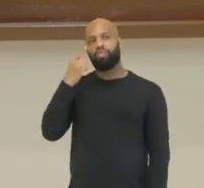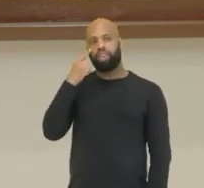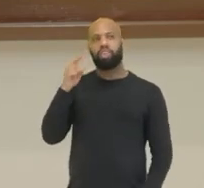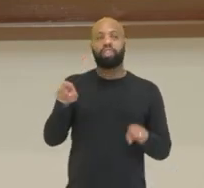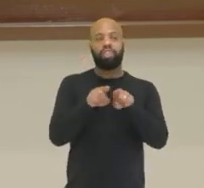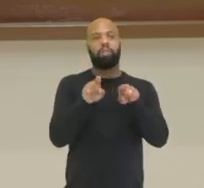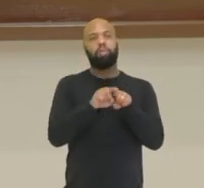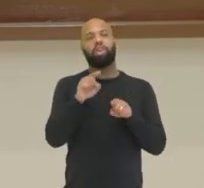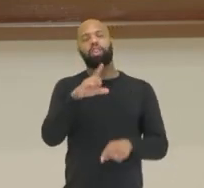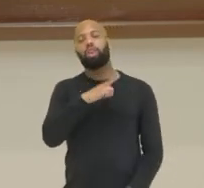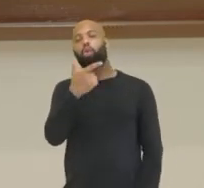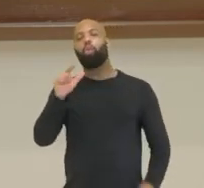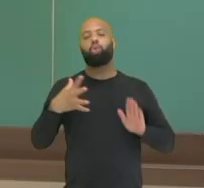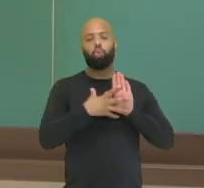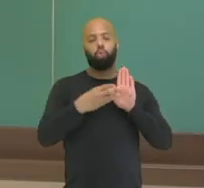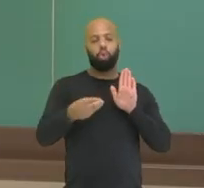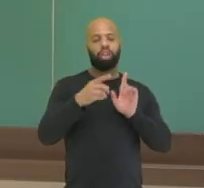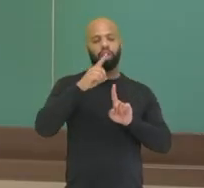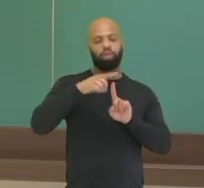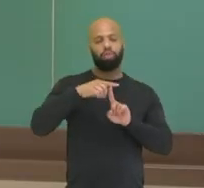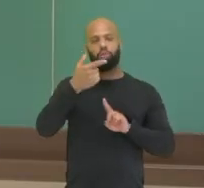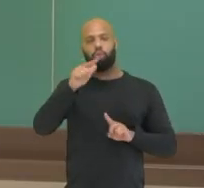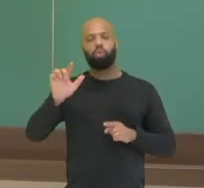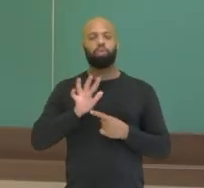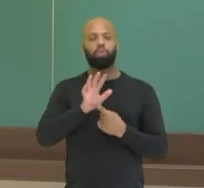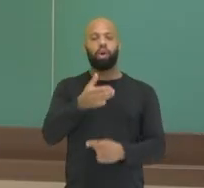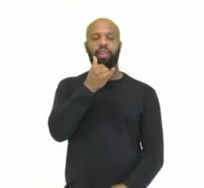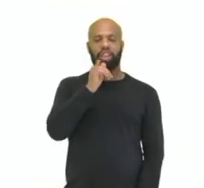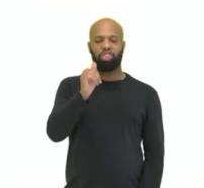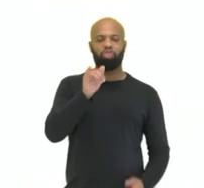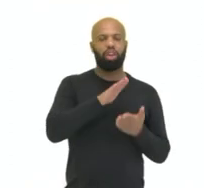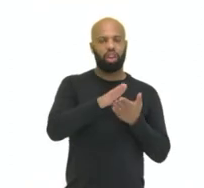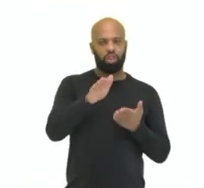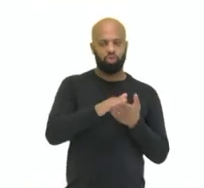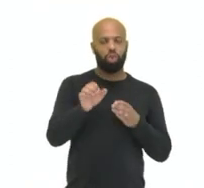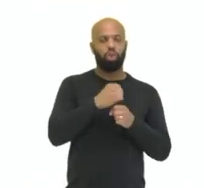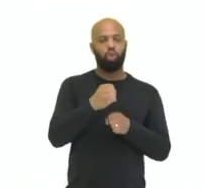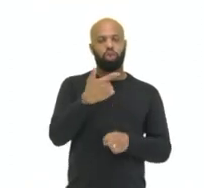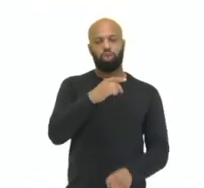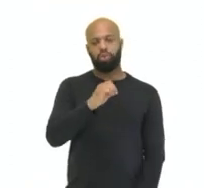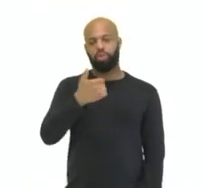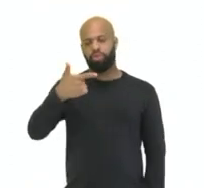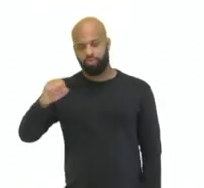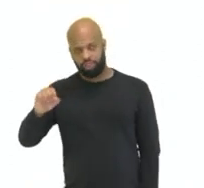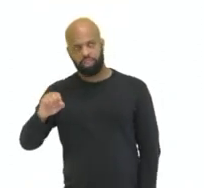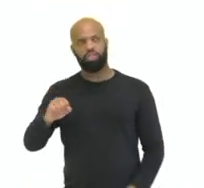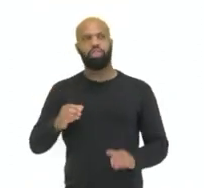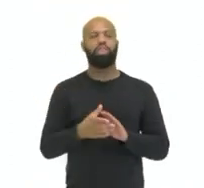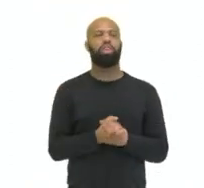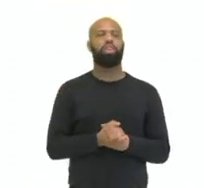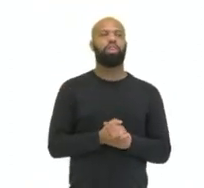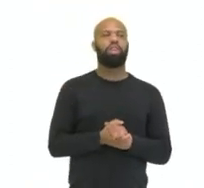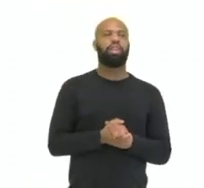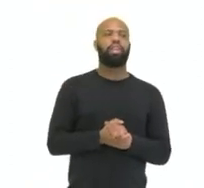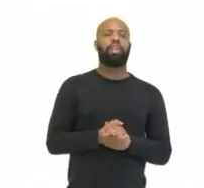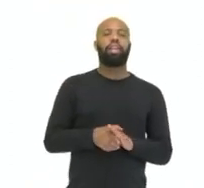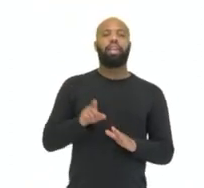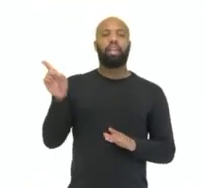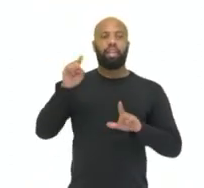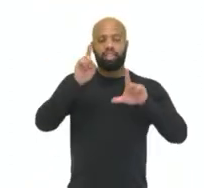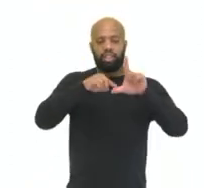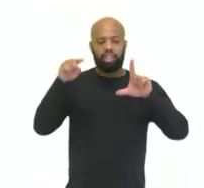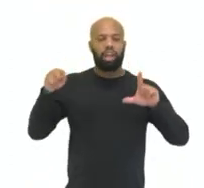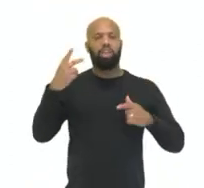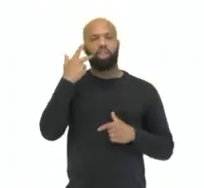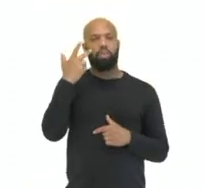um outro modelo de gráfico, né, que apresenta o consumo de energia elétrica em 2020, né, e esses gráficos são